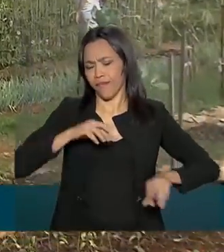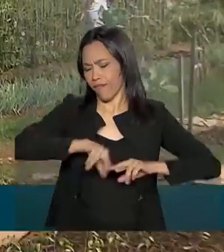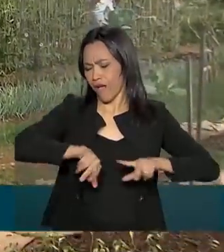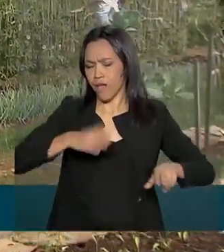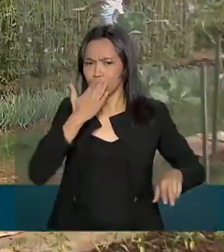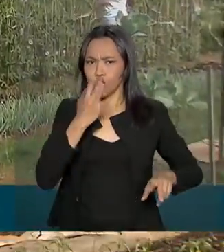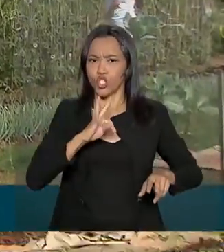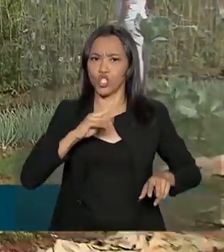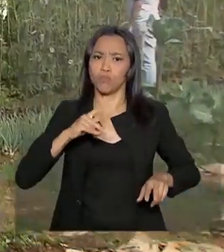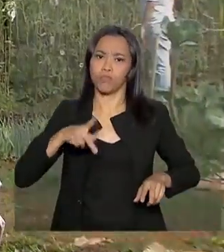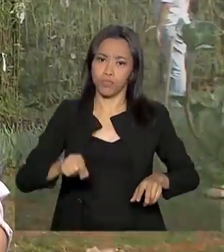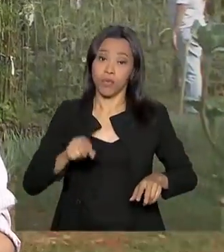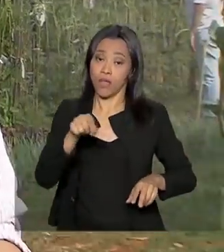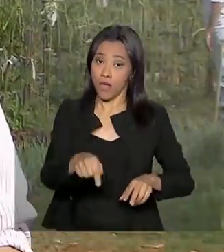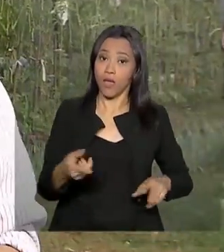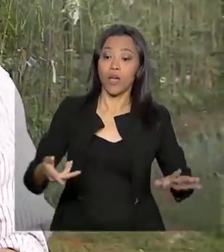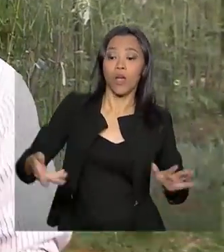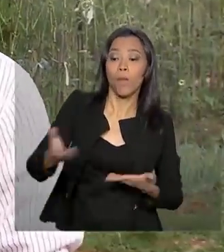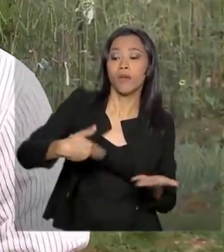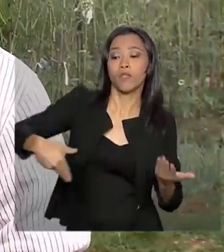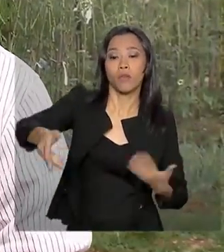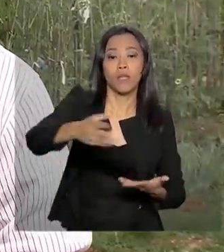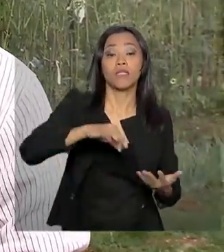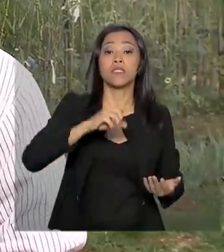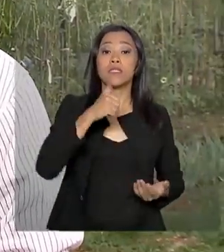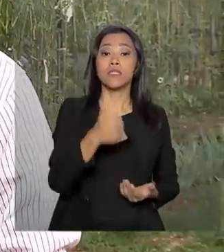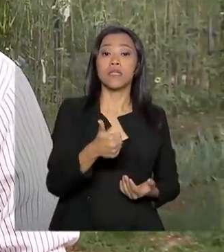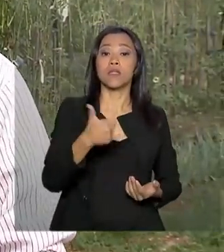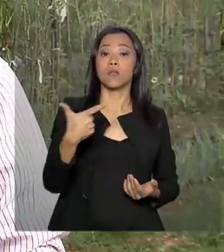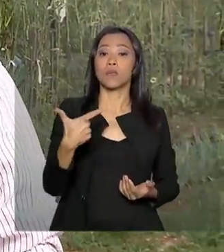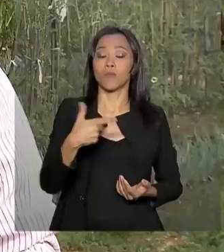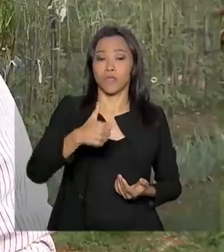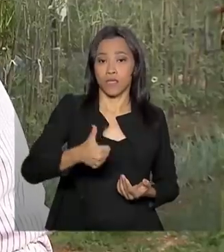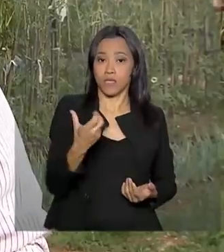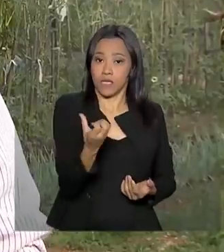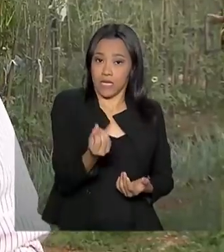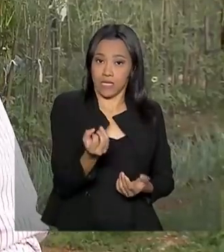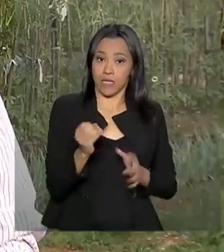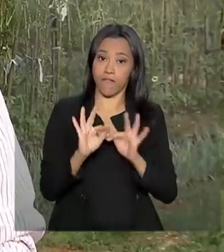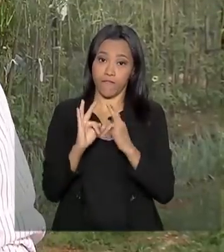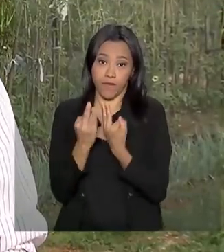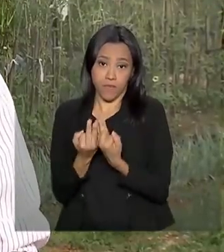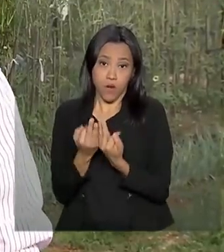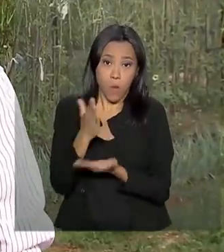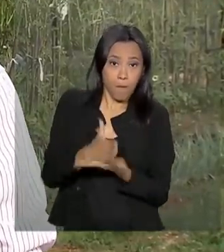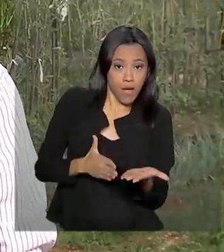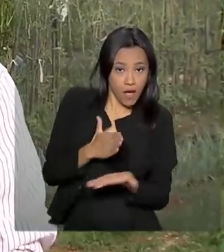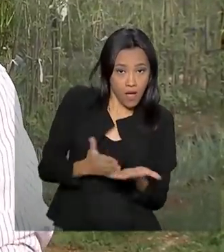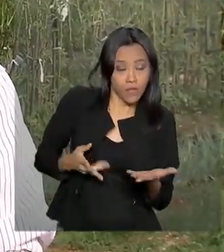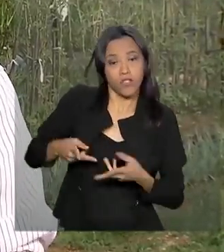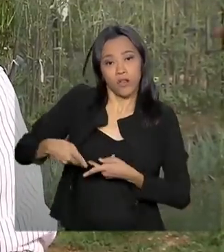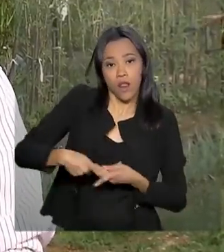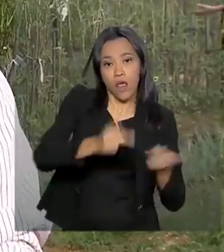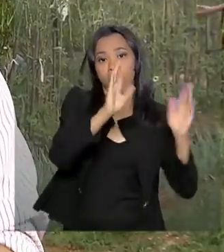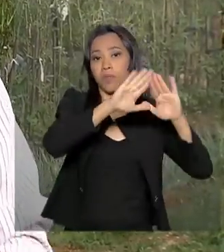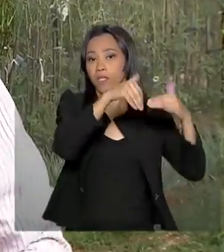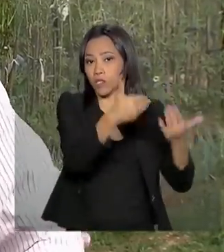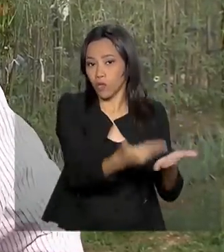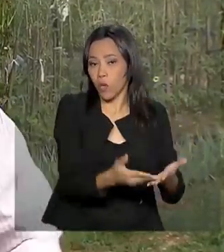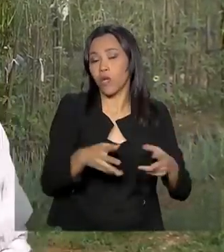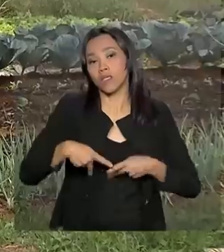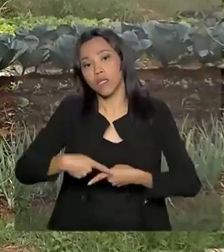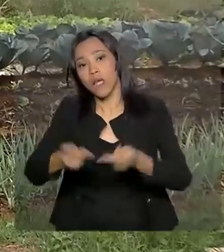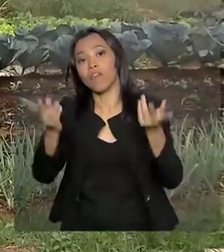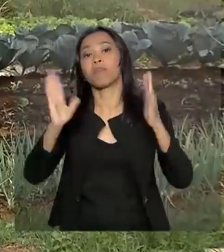produtos são compartilhados entre 160 famílias e uma parte ainda vai para escolas públicas, orfanatos e